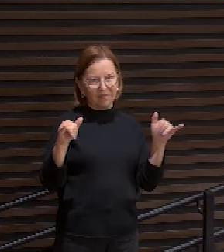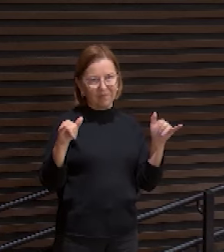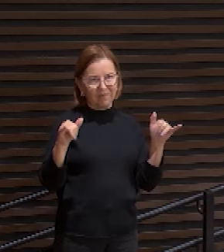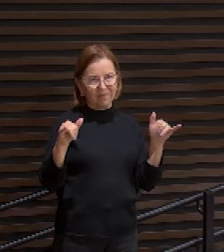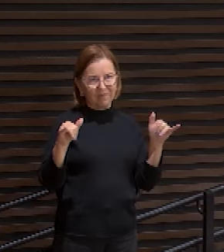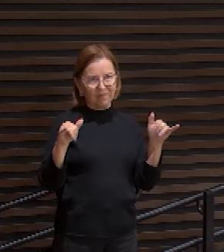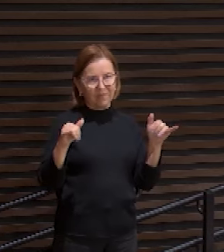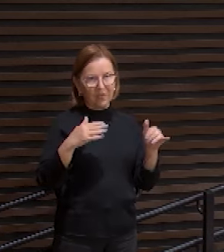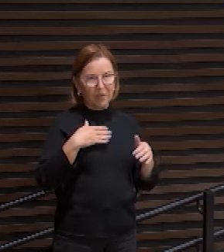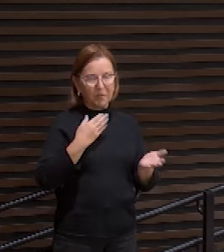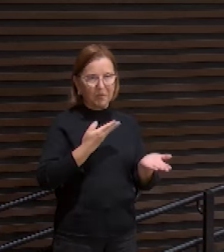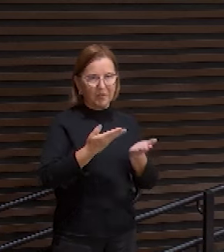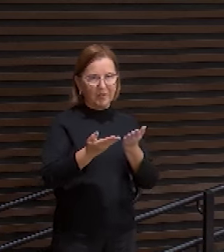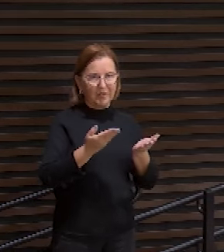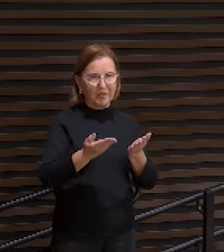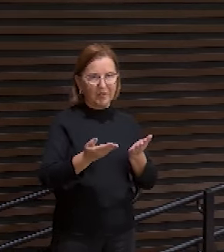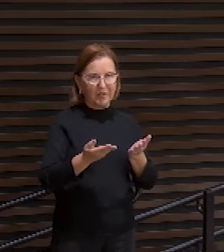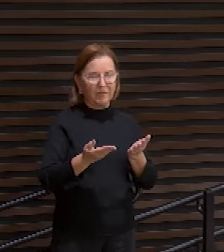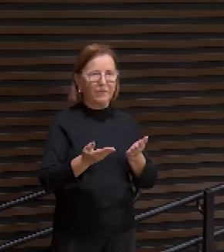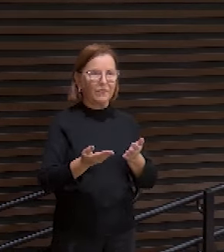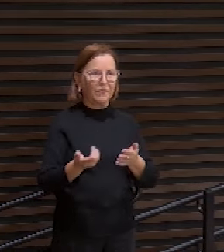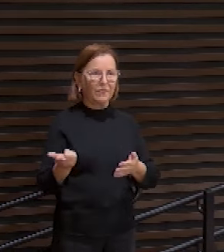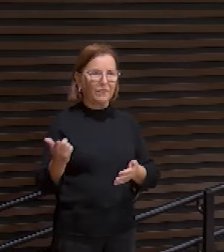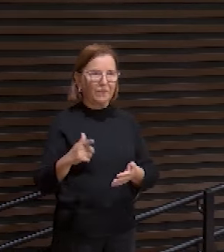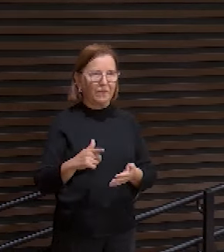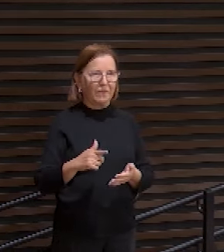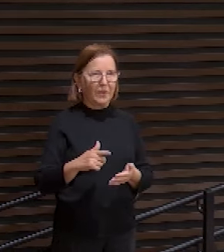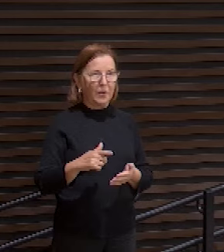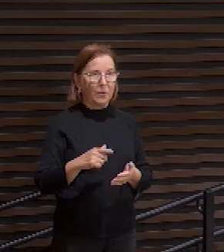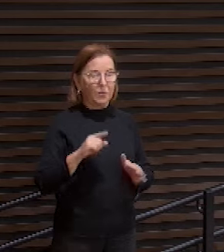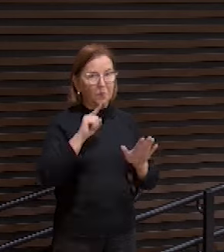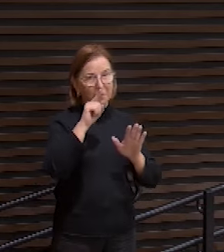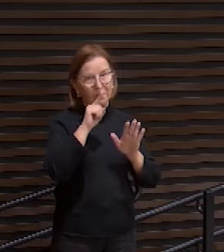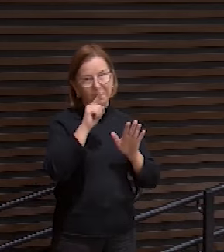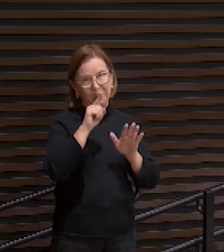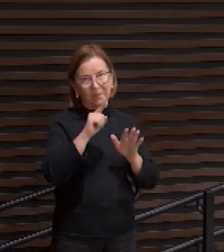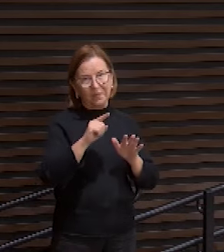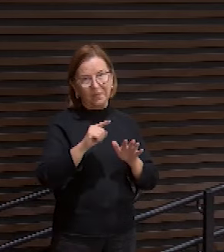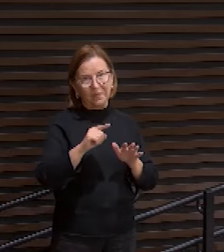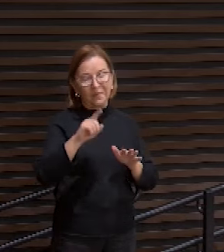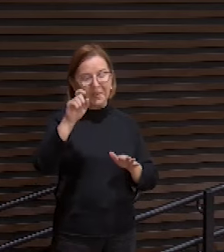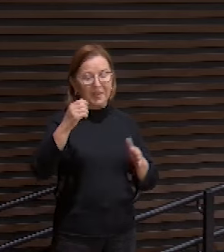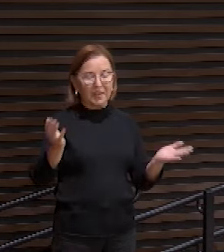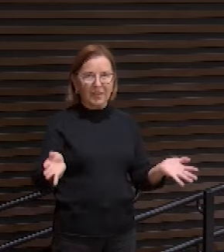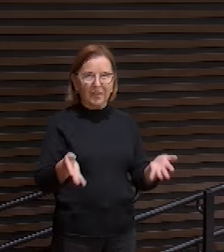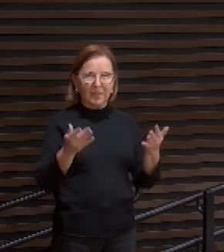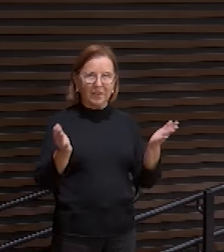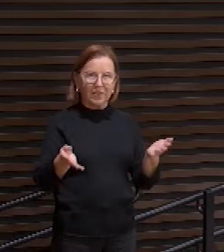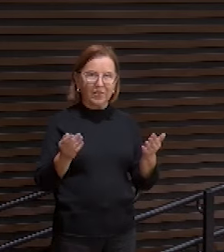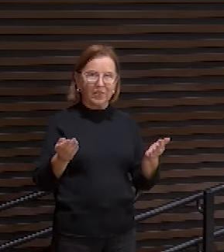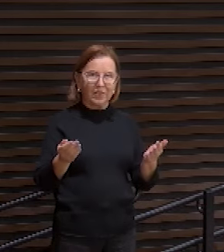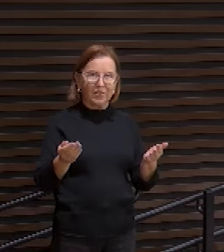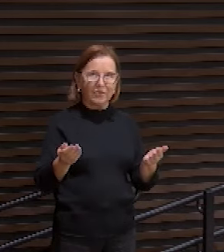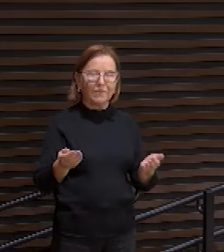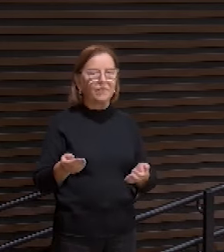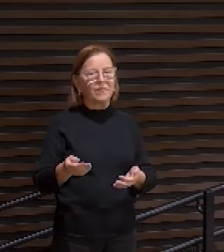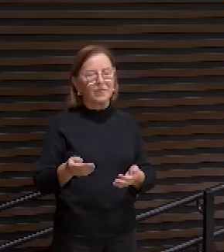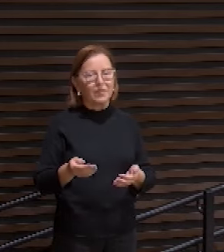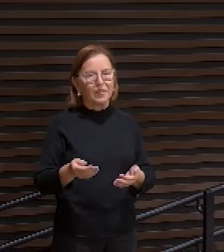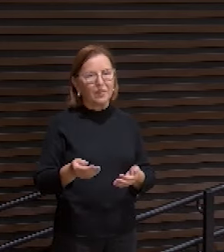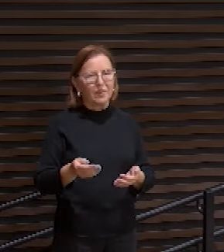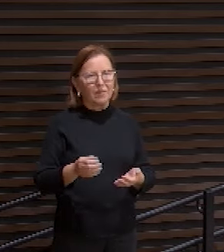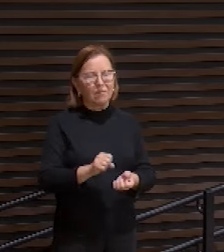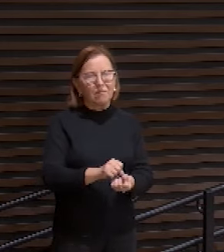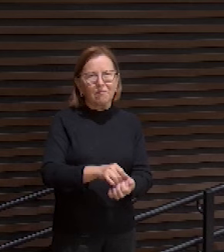Eis que o meu servo procederá com prudência. Será exaltado e elevado e será mui